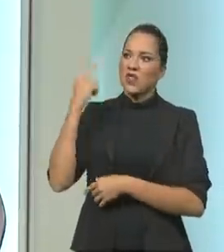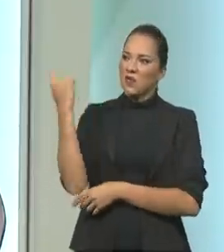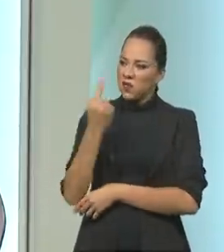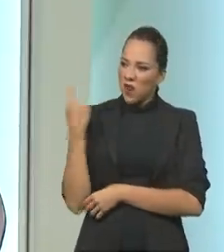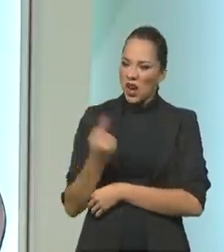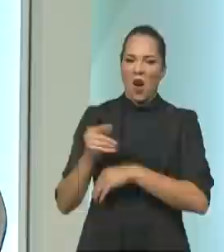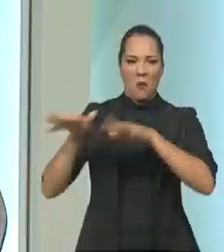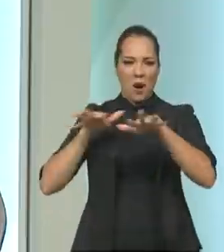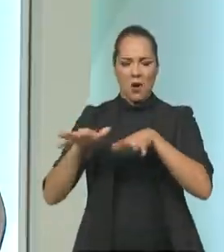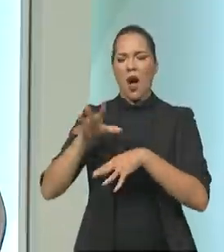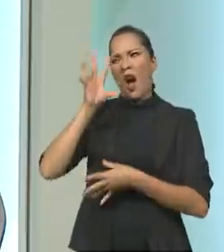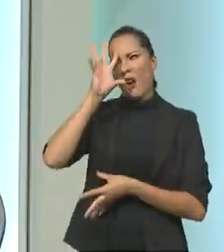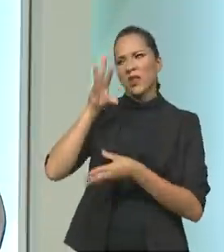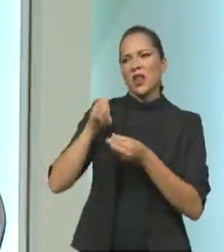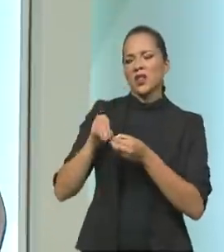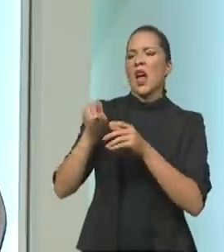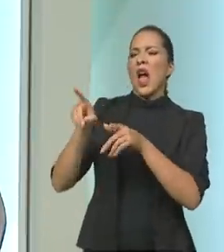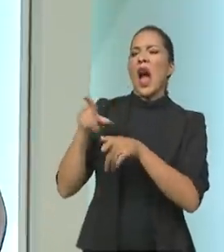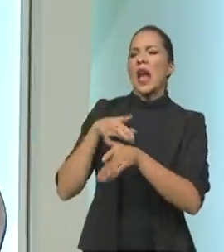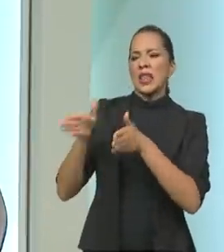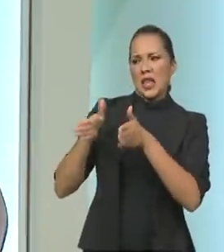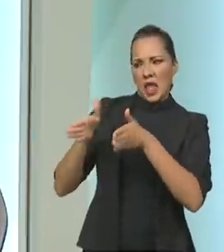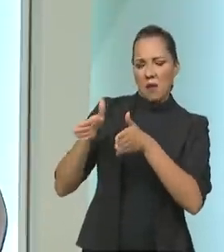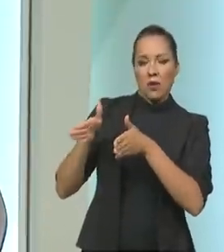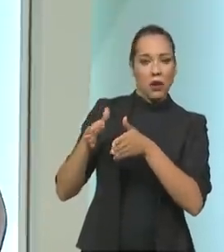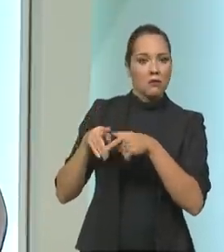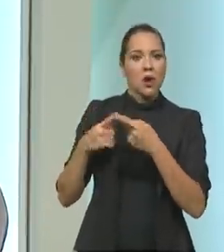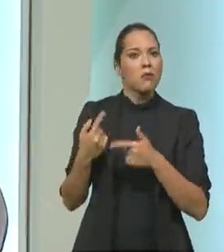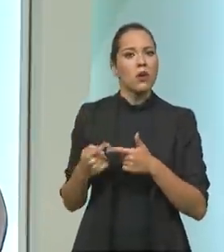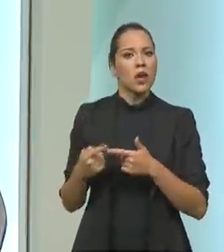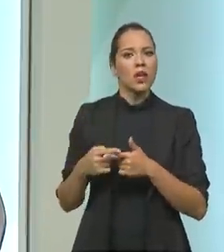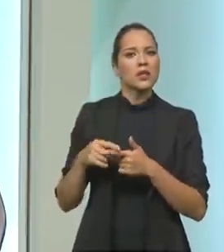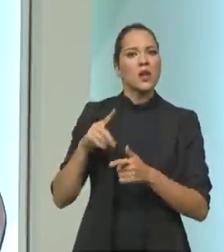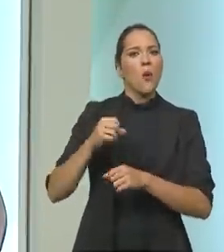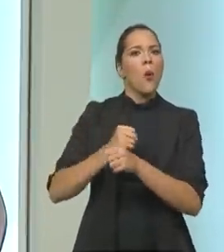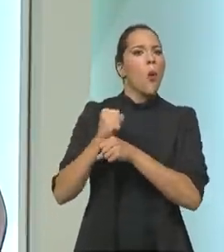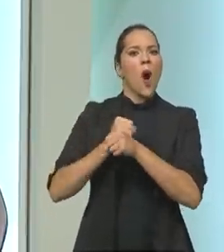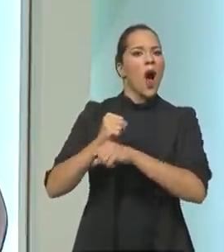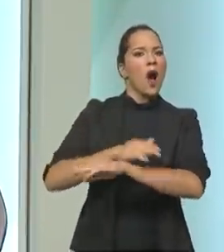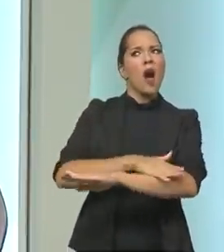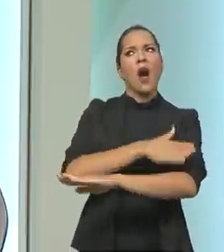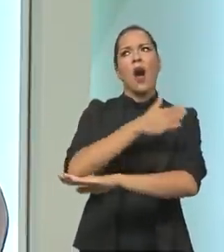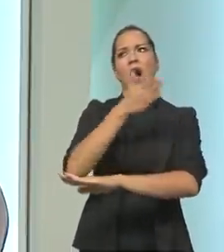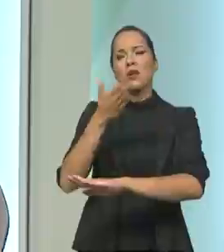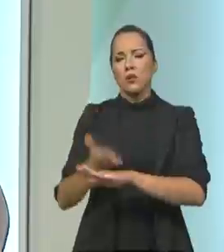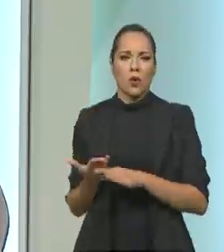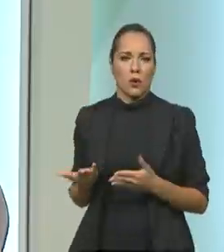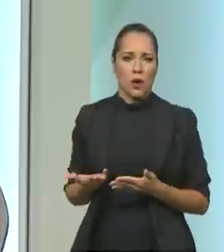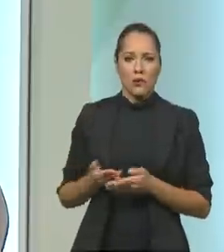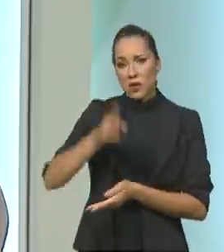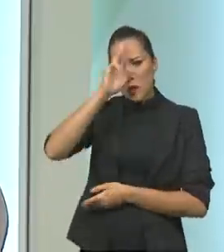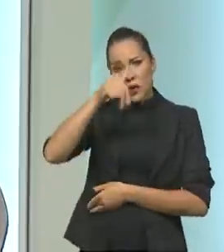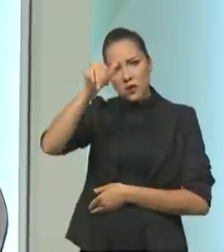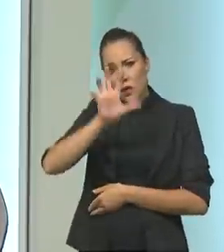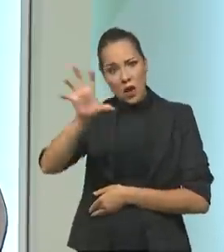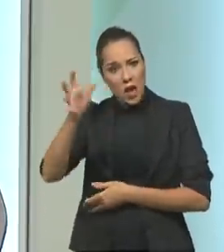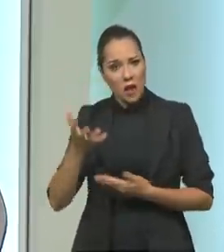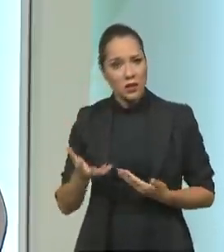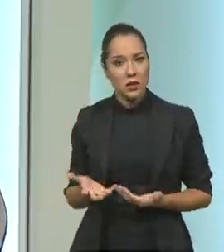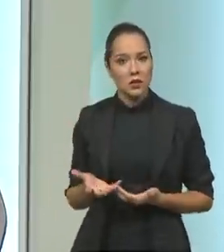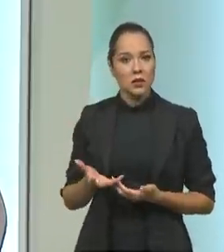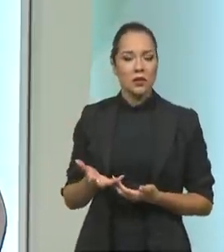maremoto, terremoto, eu até entendi essa palavra temporada. Mas por que não não ter cruzeiro marítimo direto, principalmente no Nordeste do Brasil?